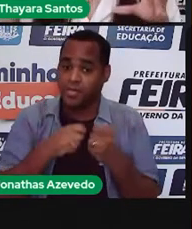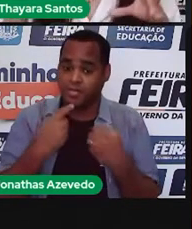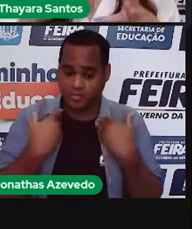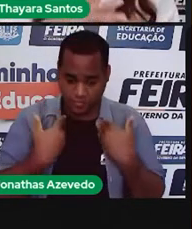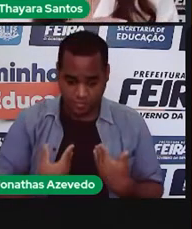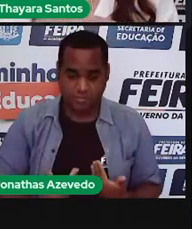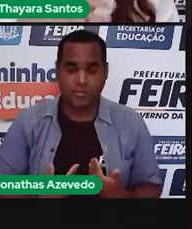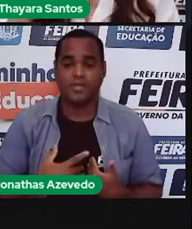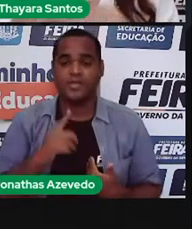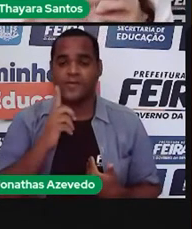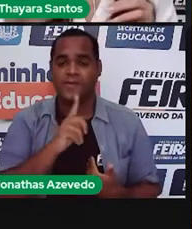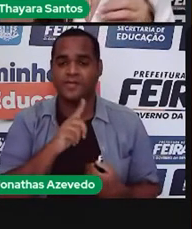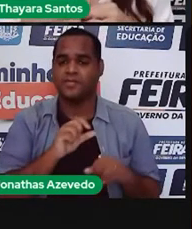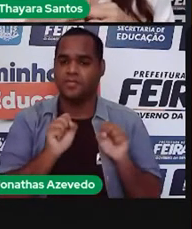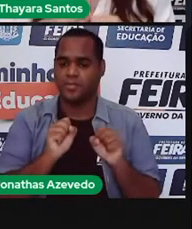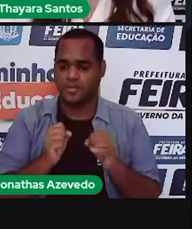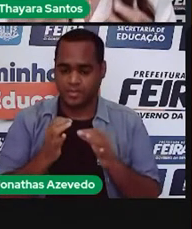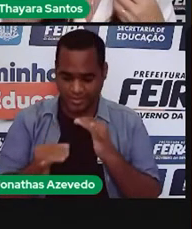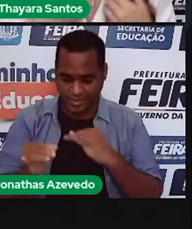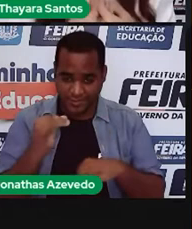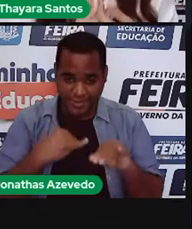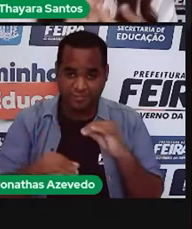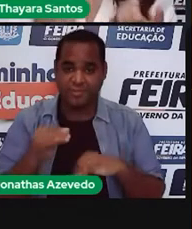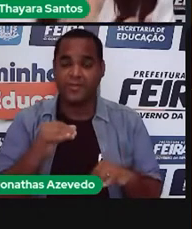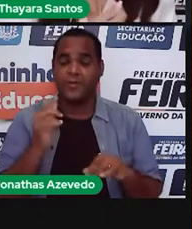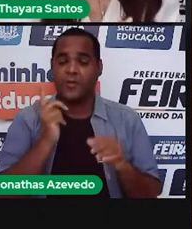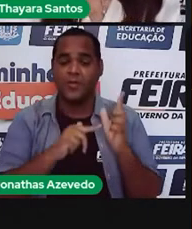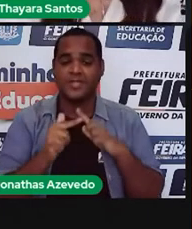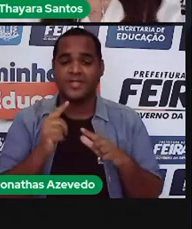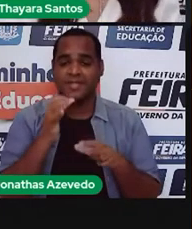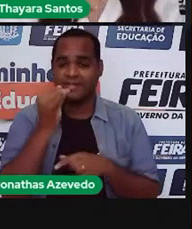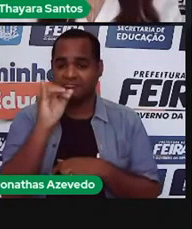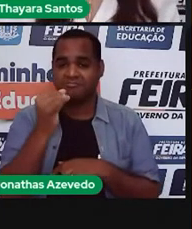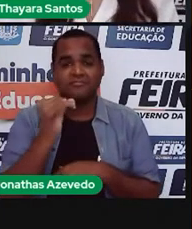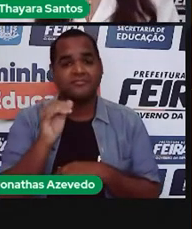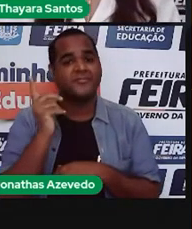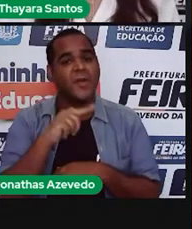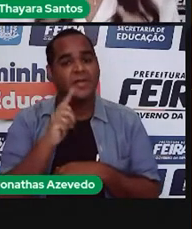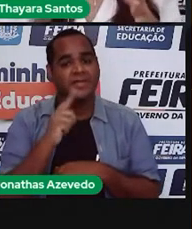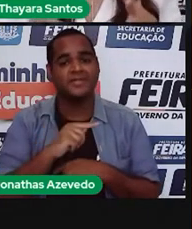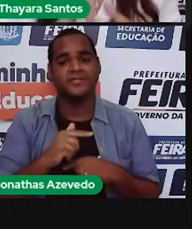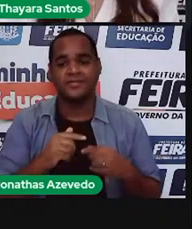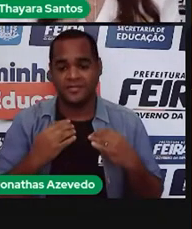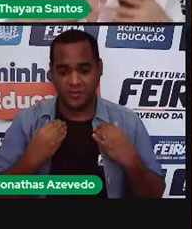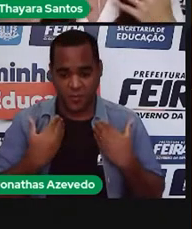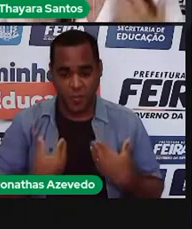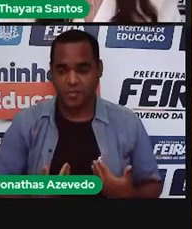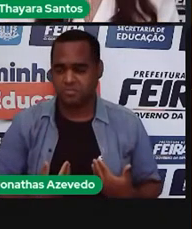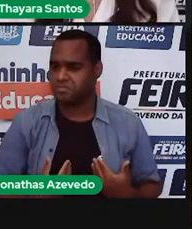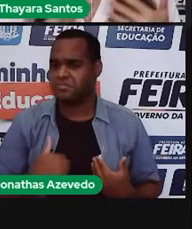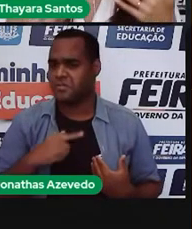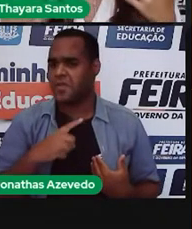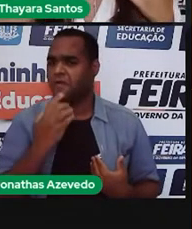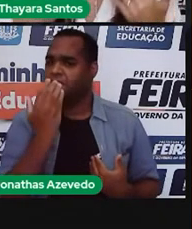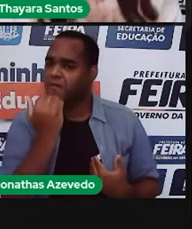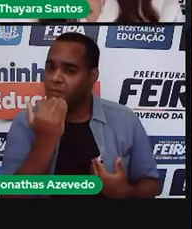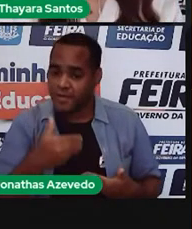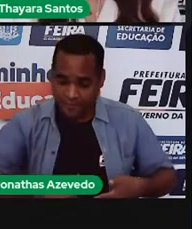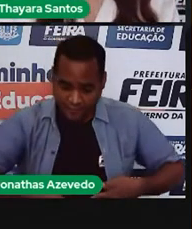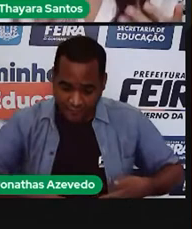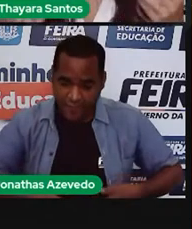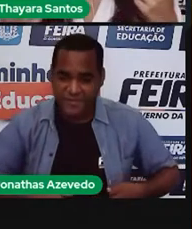ali faça reações químicas que gerem energia química no nosso corpo. Então por isso que a gente sente fome, que a gente